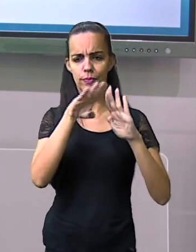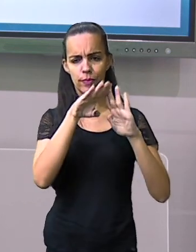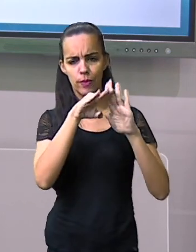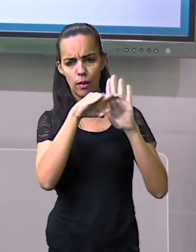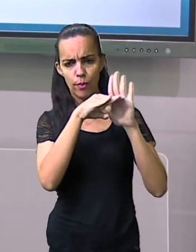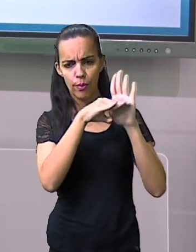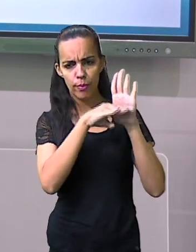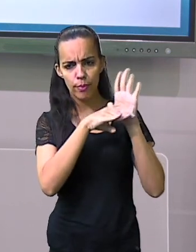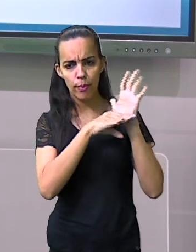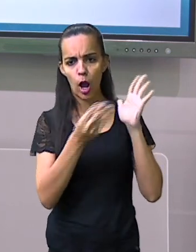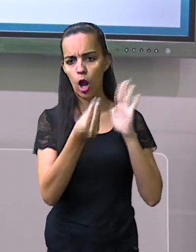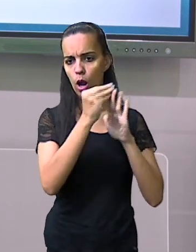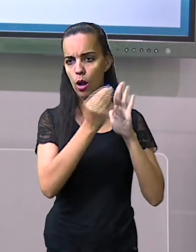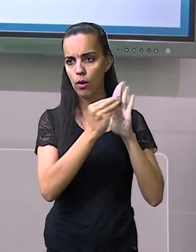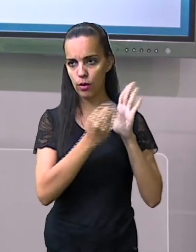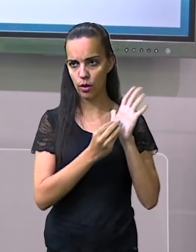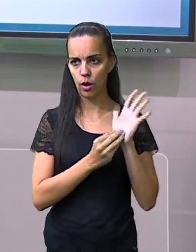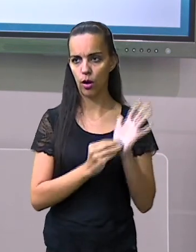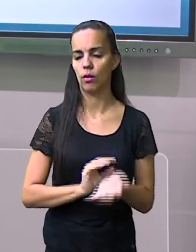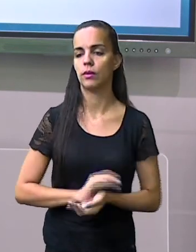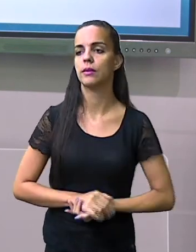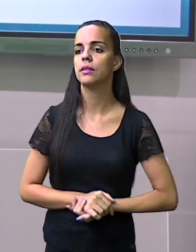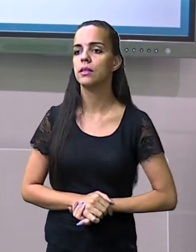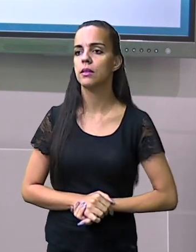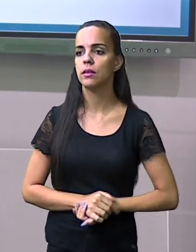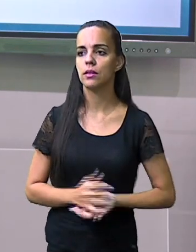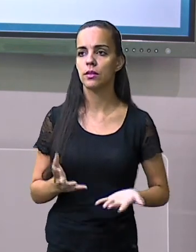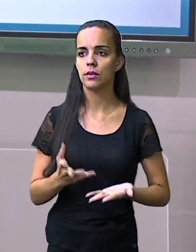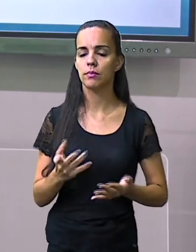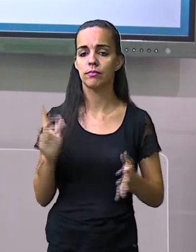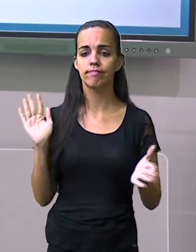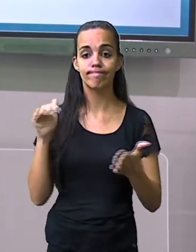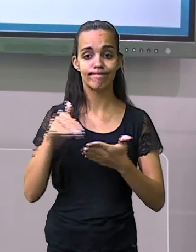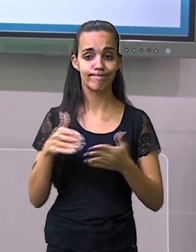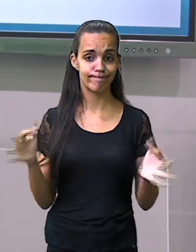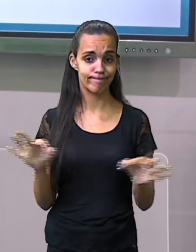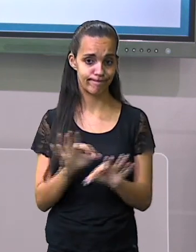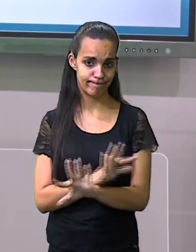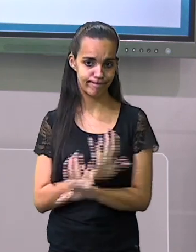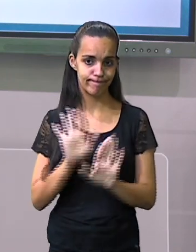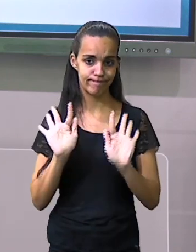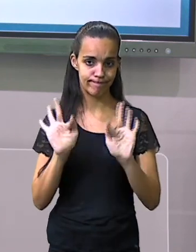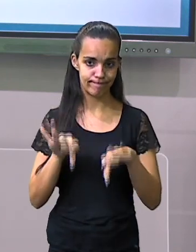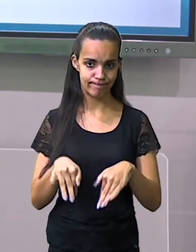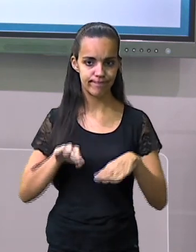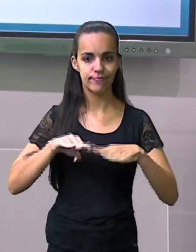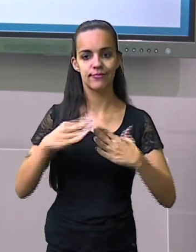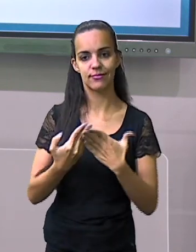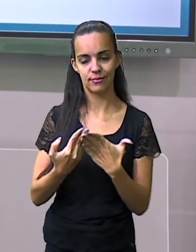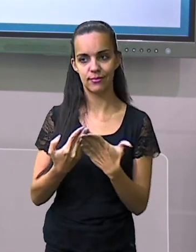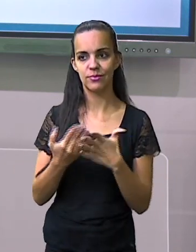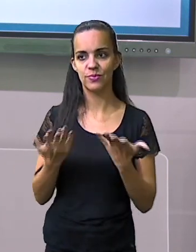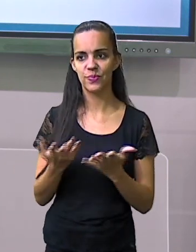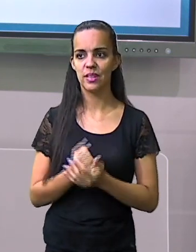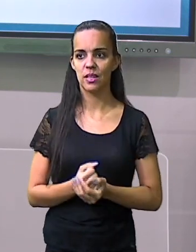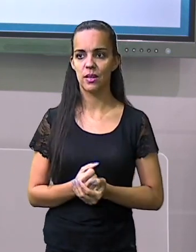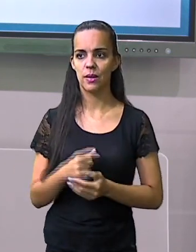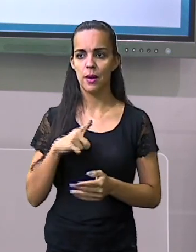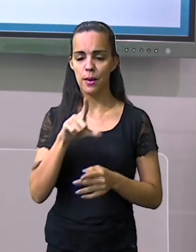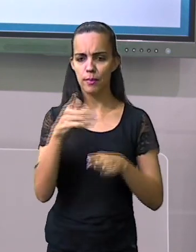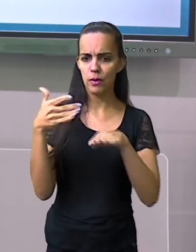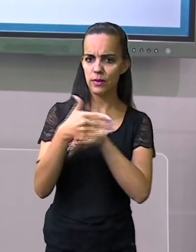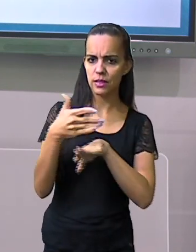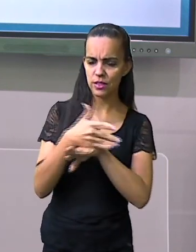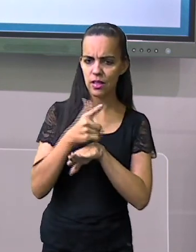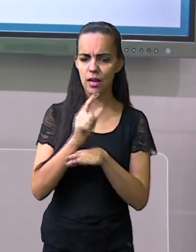debaixo do outro aí no seu caderno. Assim, nós chegamos ao final de mais uma aula. Pra você acessar